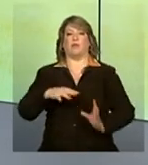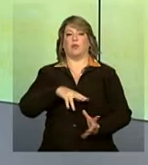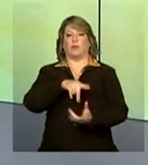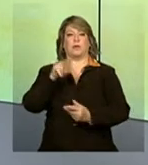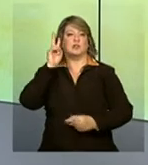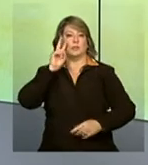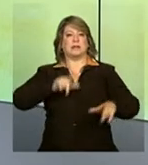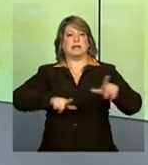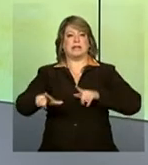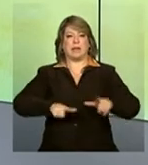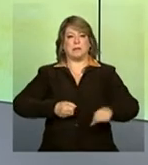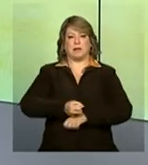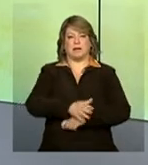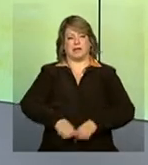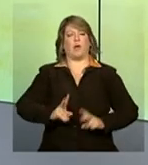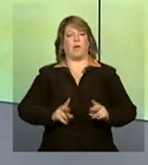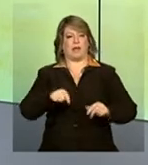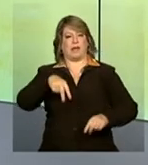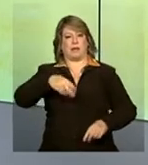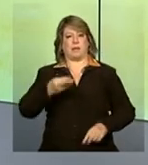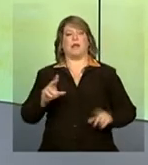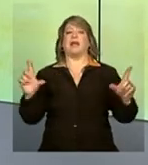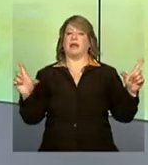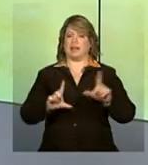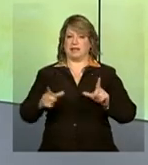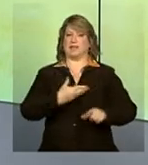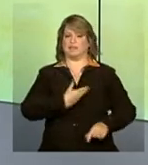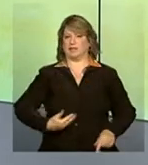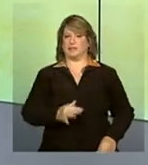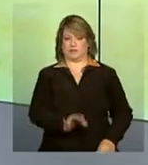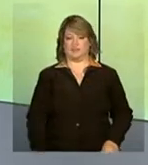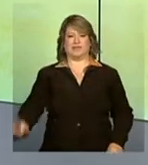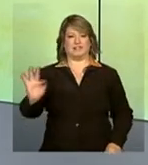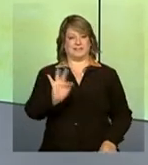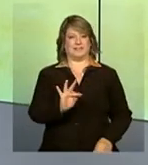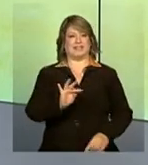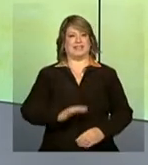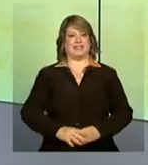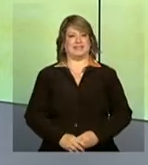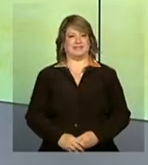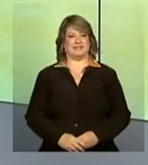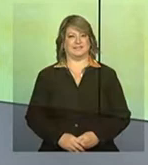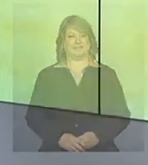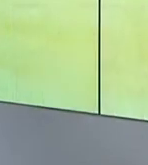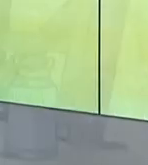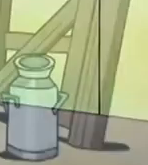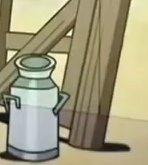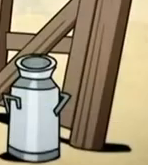sobre trabalho infantil. Continue com a gente aqui na NBR, a TV do Governo Federal.